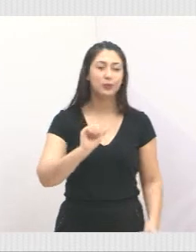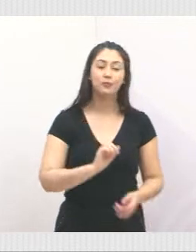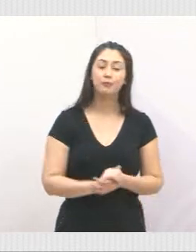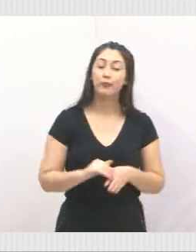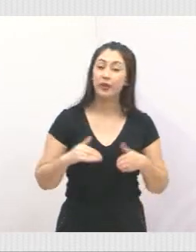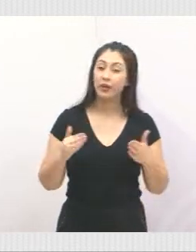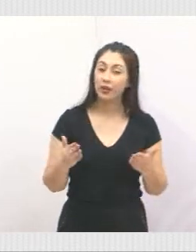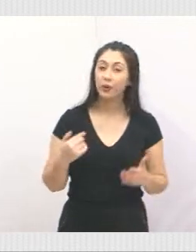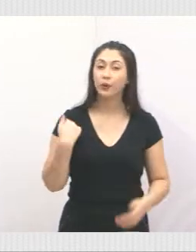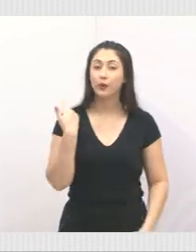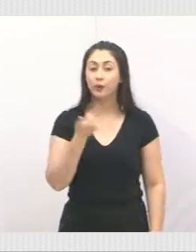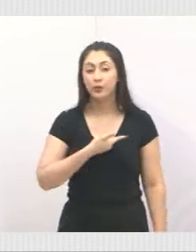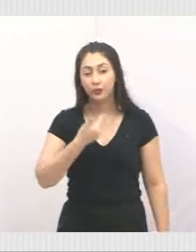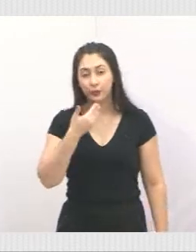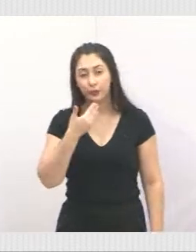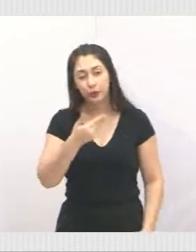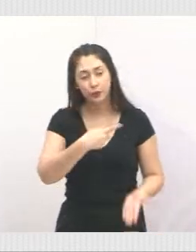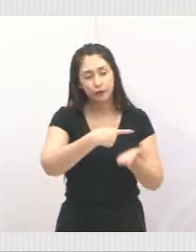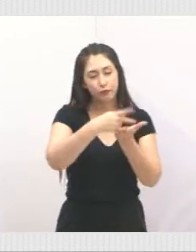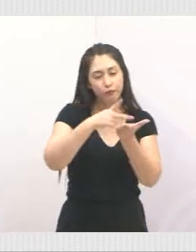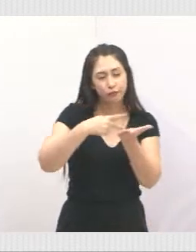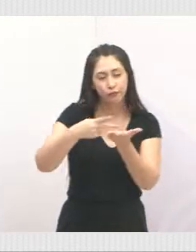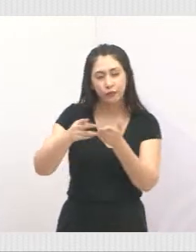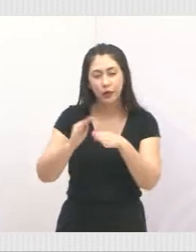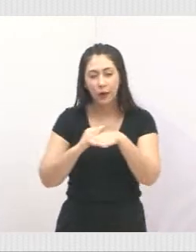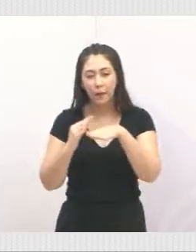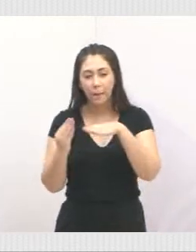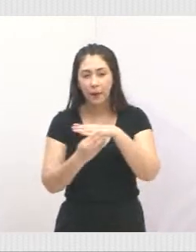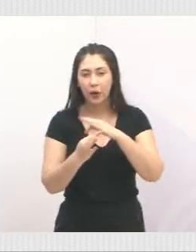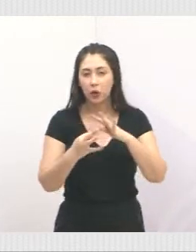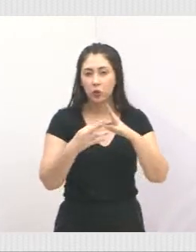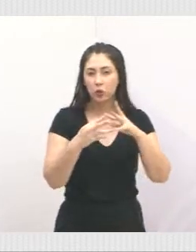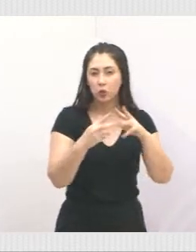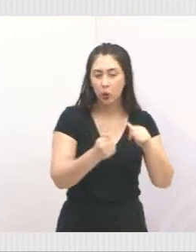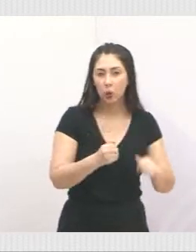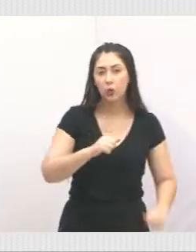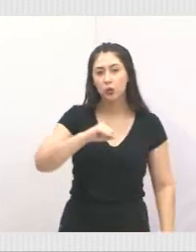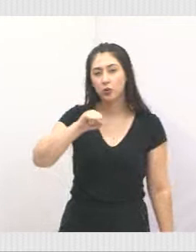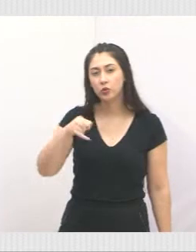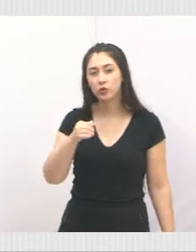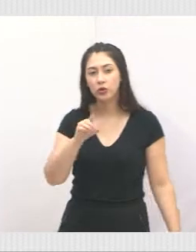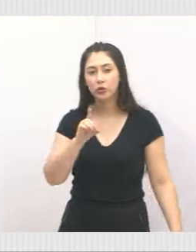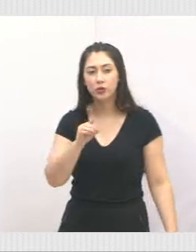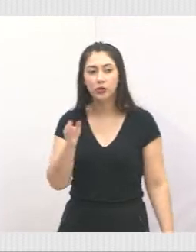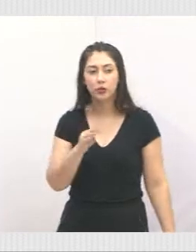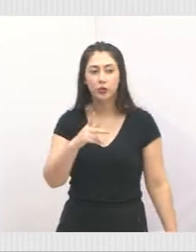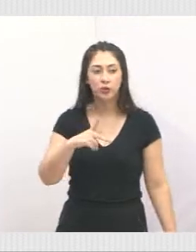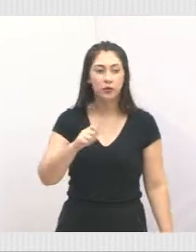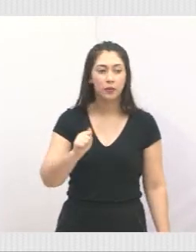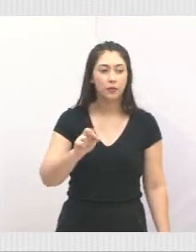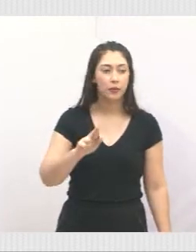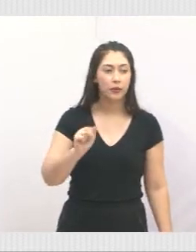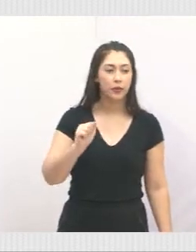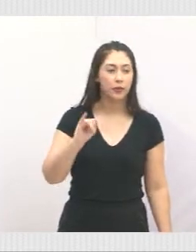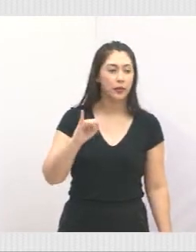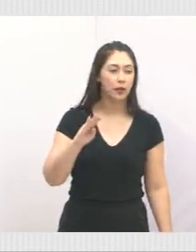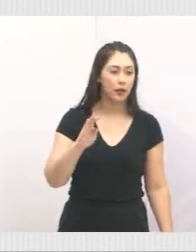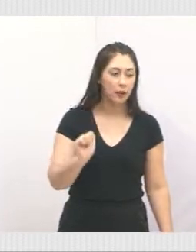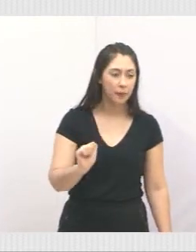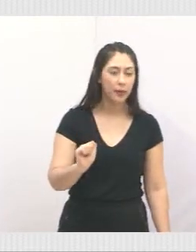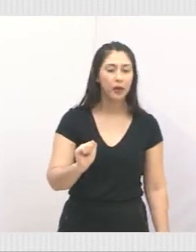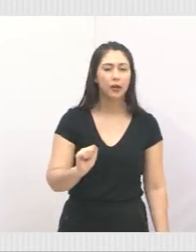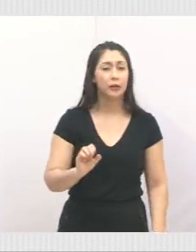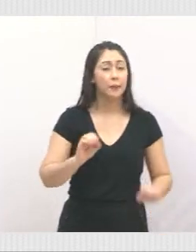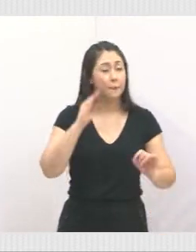Então, nós solicitamos no bairro todo, ali no Jardim Paraíba, que seja em especial ali em frente à escola. Tem